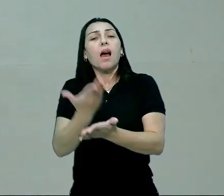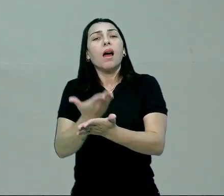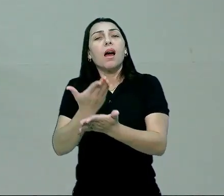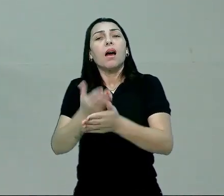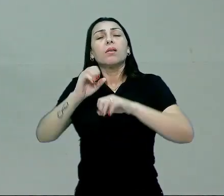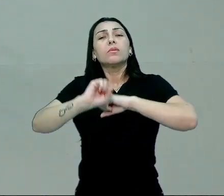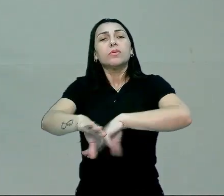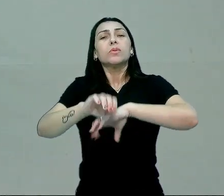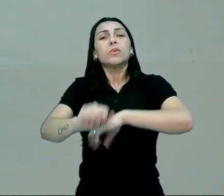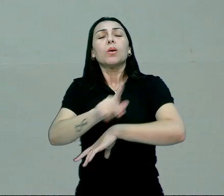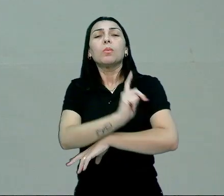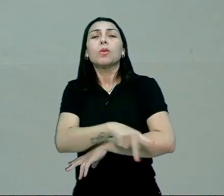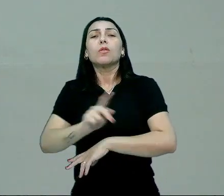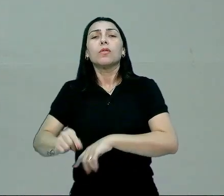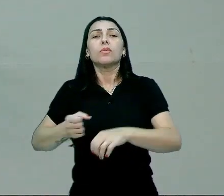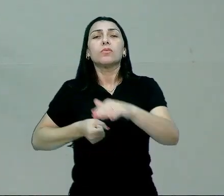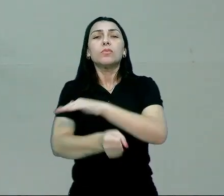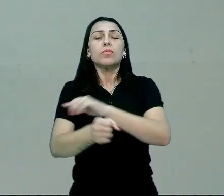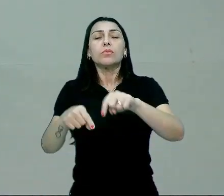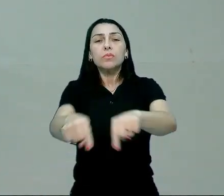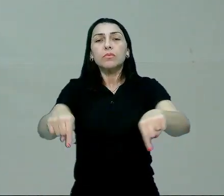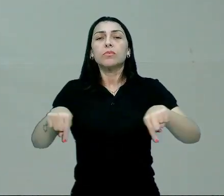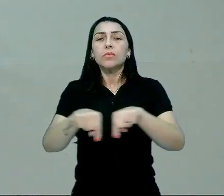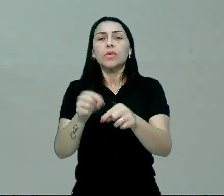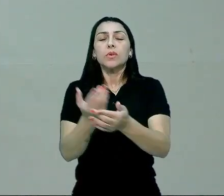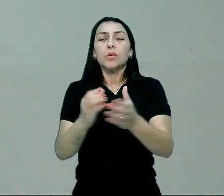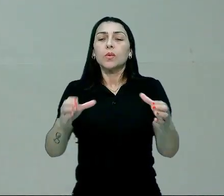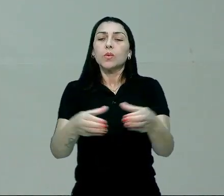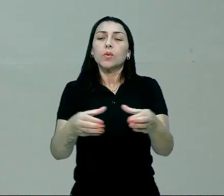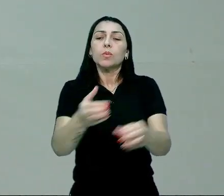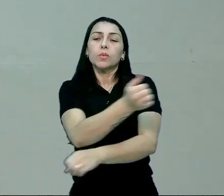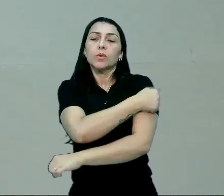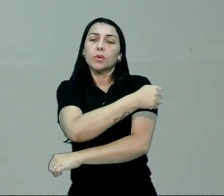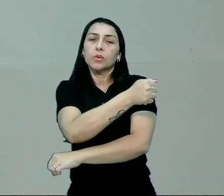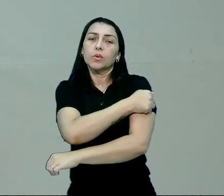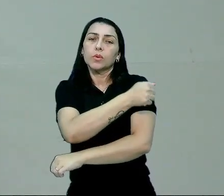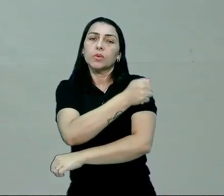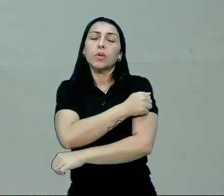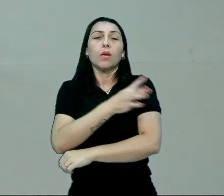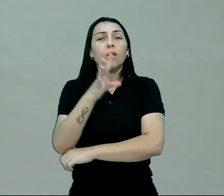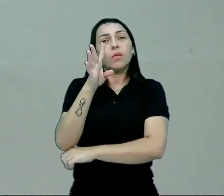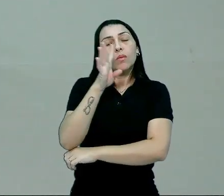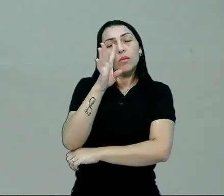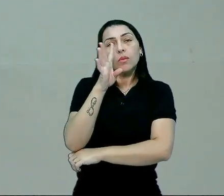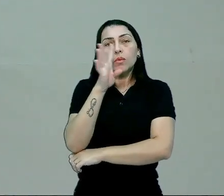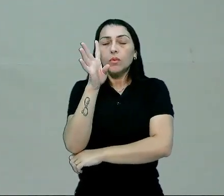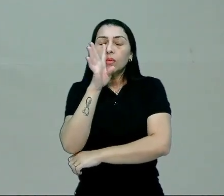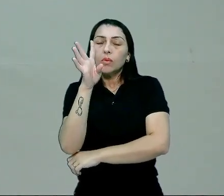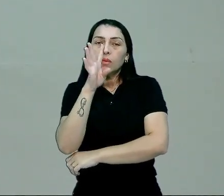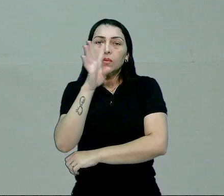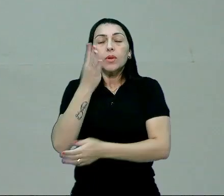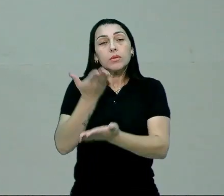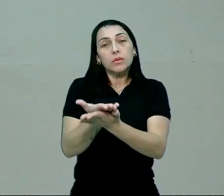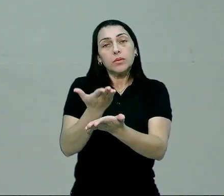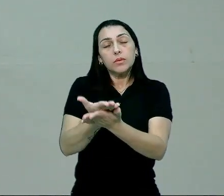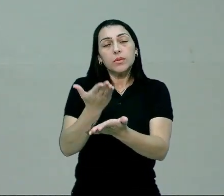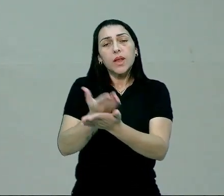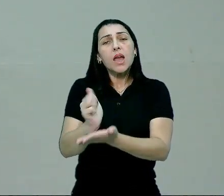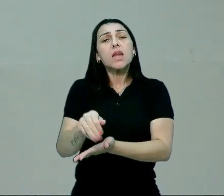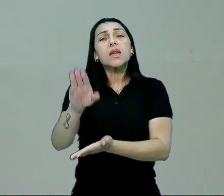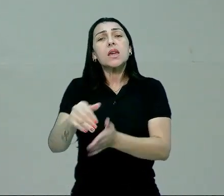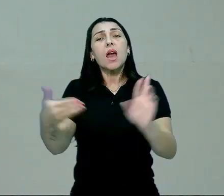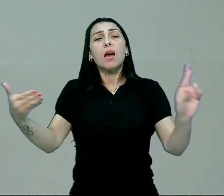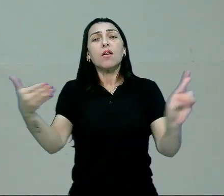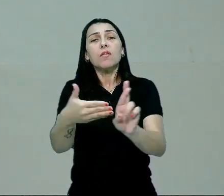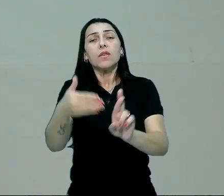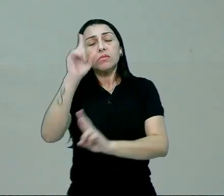está acontecendo. O professor está em sala de aula e um grupo de alunos ali estão acompanhando, estão assistindo aquela aula. Quem